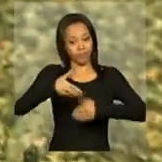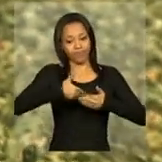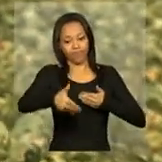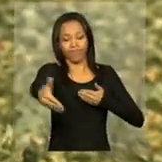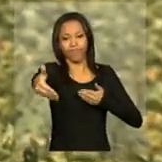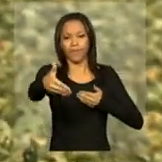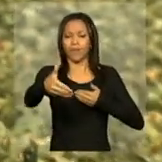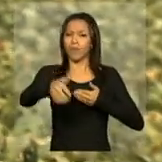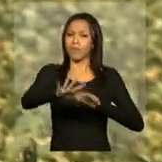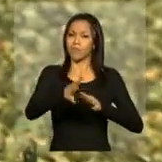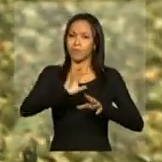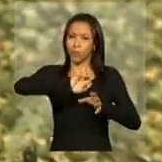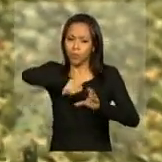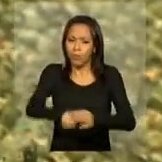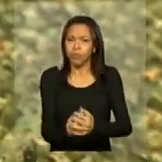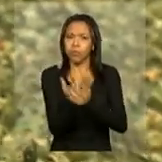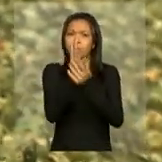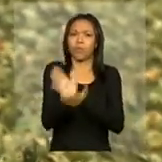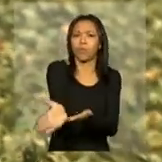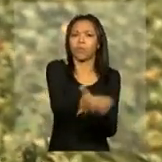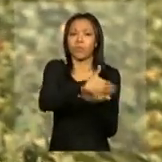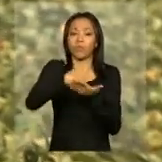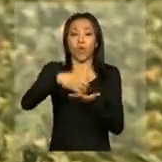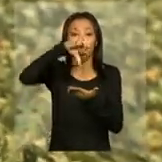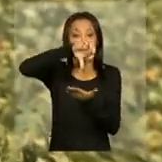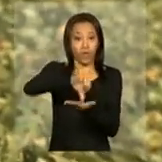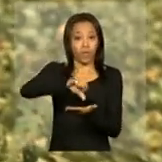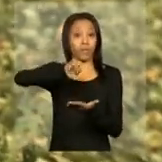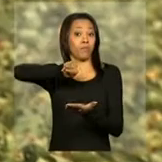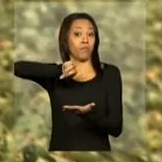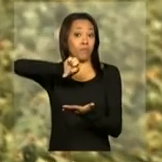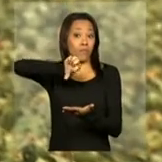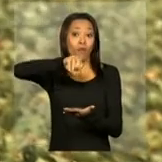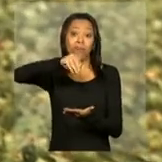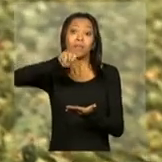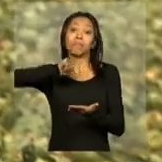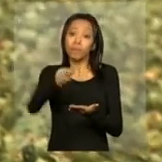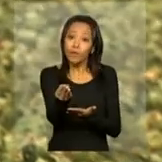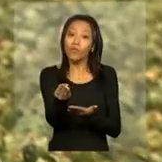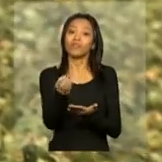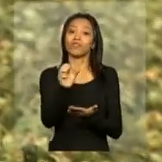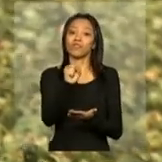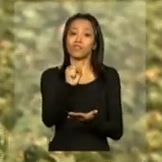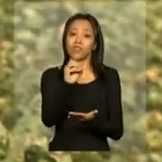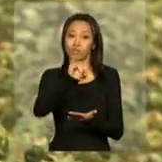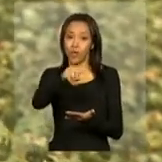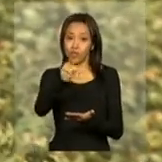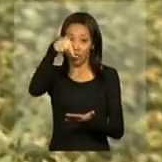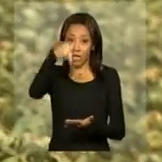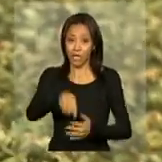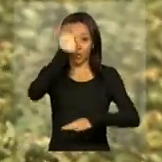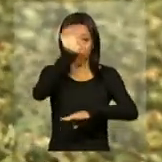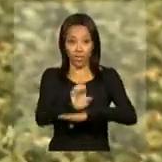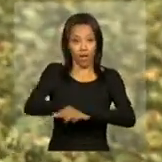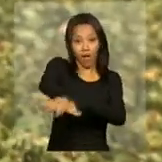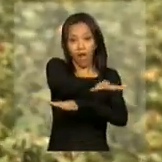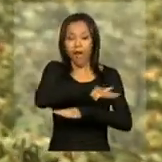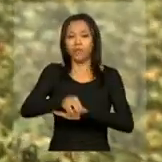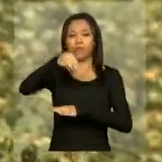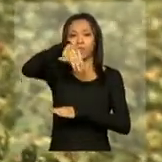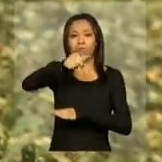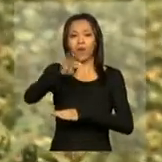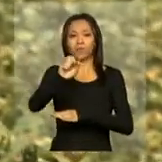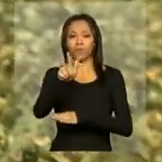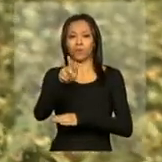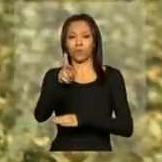produção estimada é de 90 milhões de toneladas de grãos de soja. E o estado do Mato Grosso é um dos principais